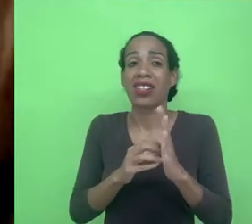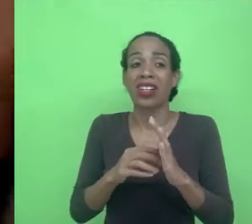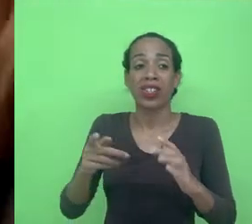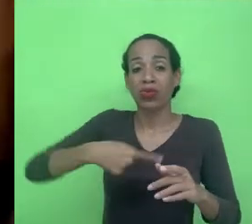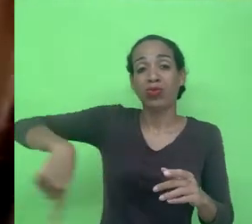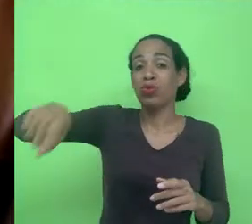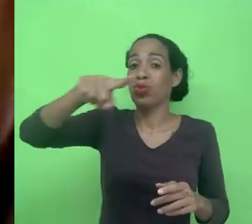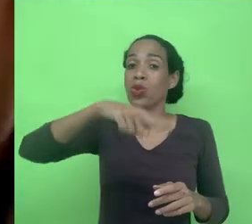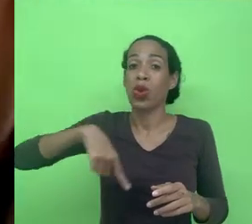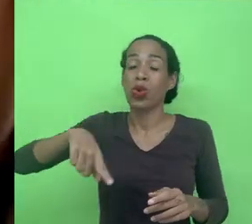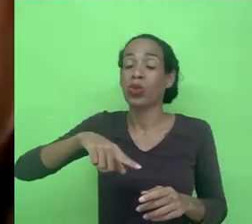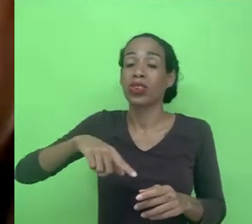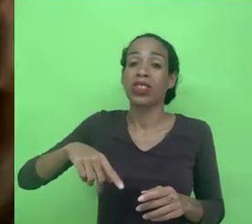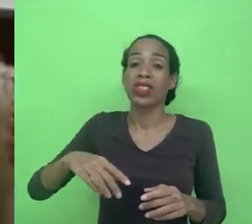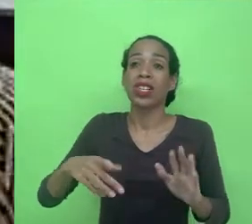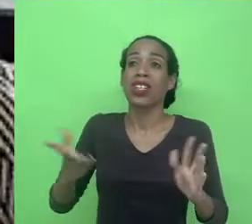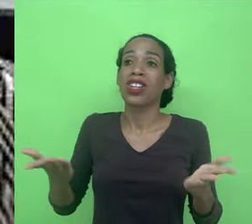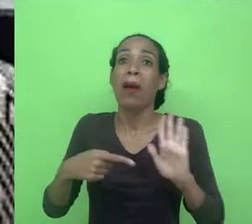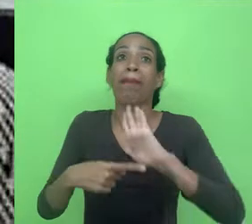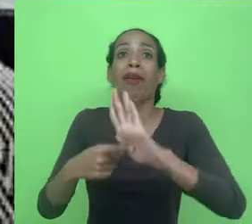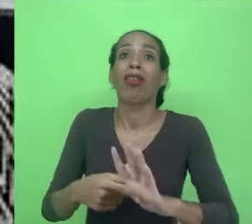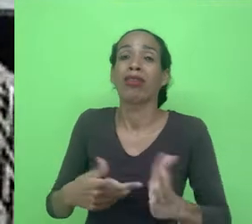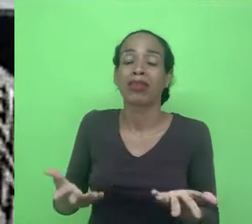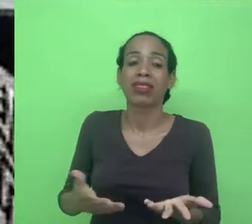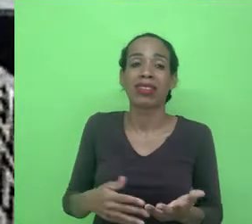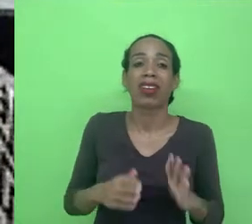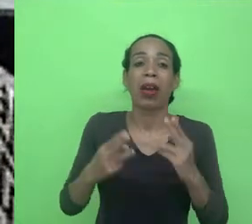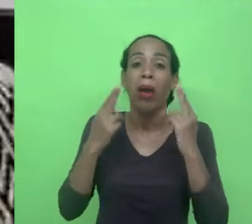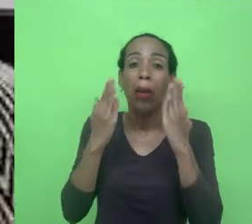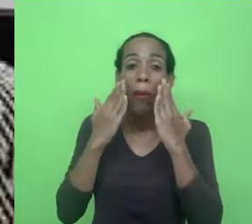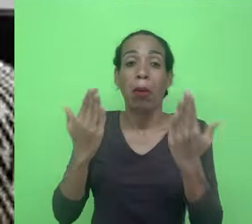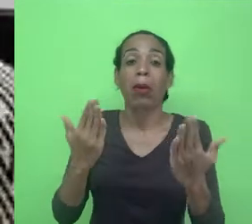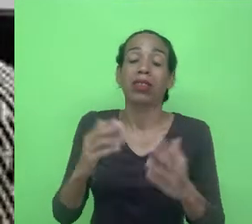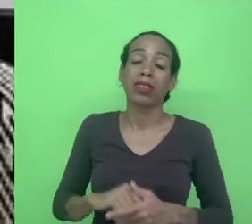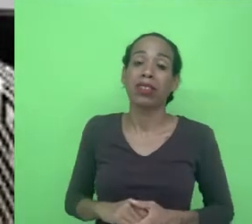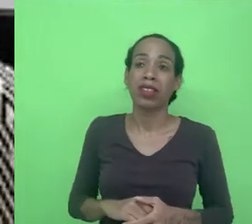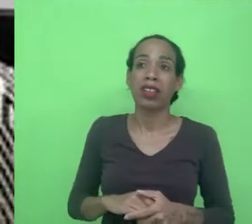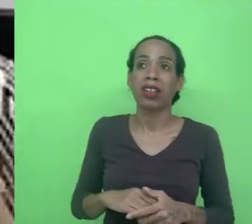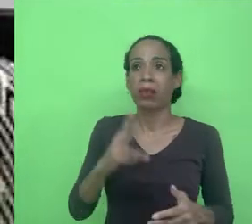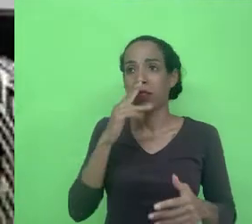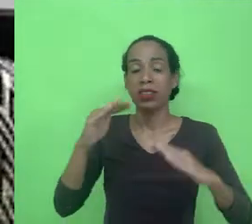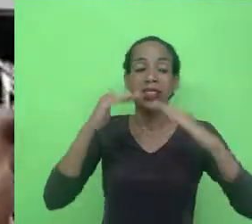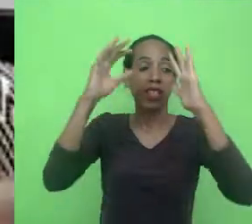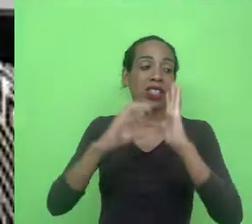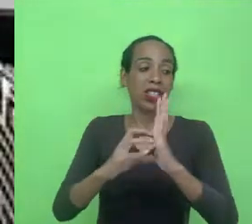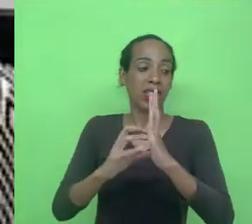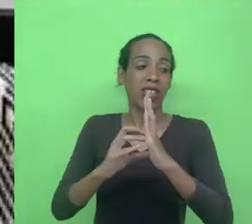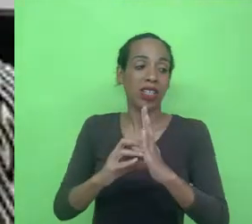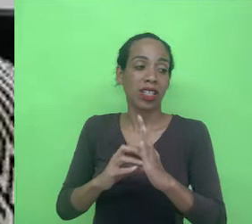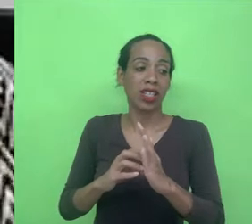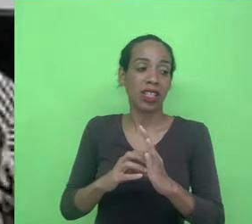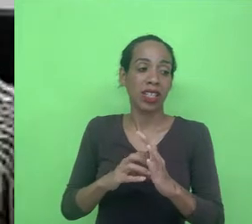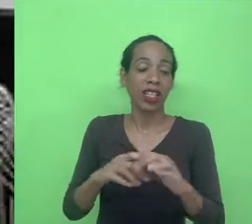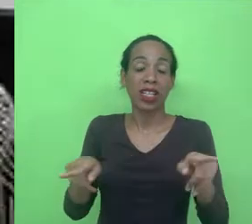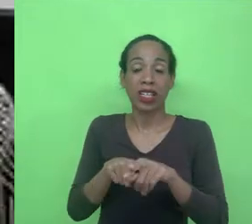nós todos nos expomos ao mesmo tempo ou simplesmente passaríamos talvez uma soberania de dados do Estado para uma soberania